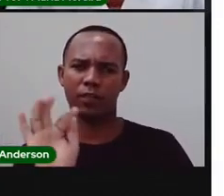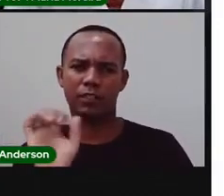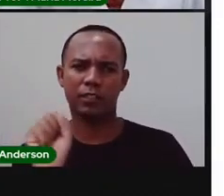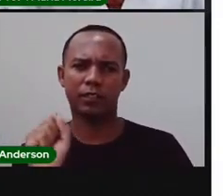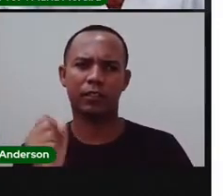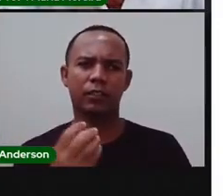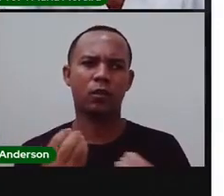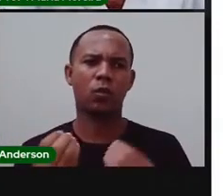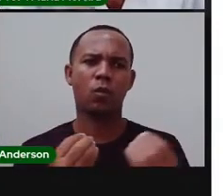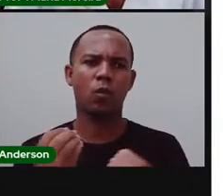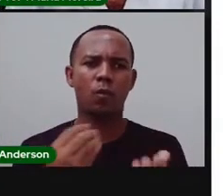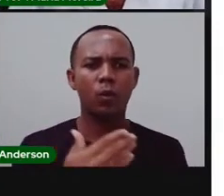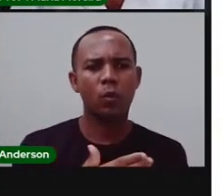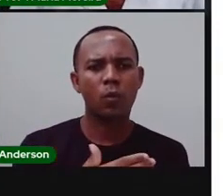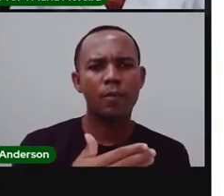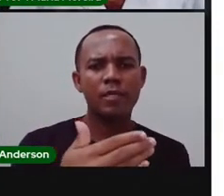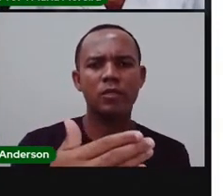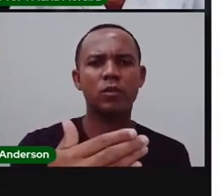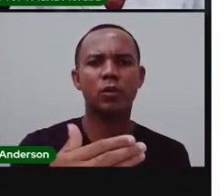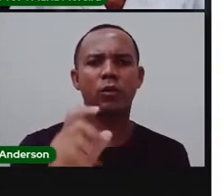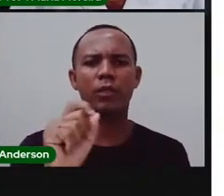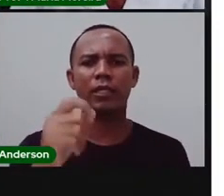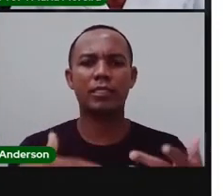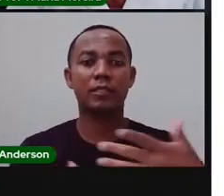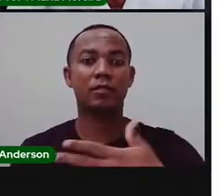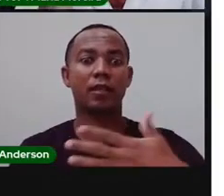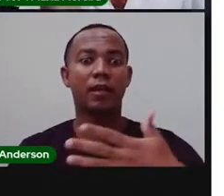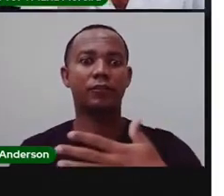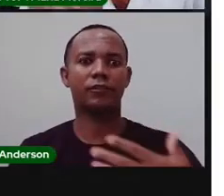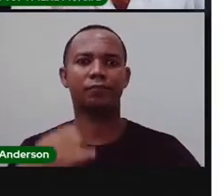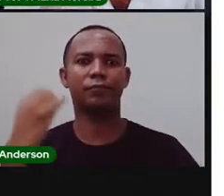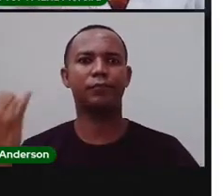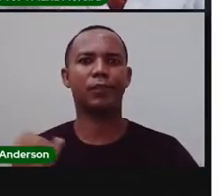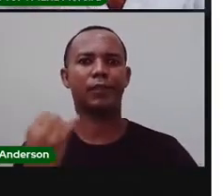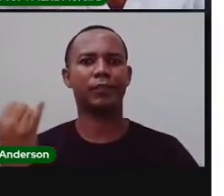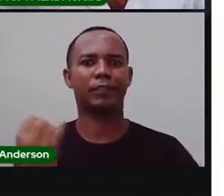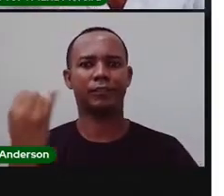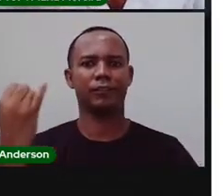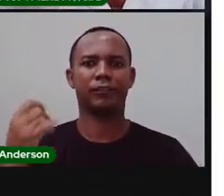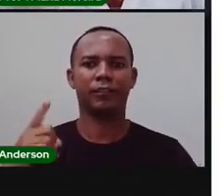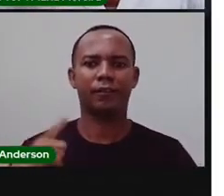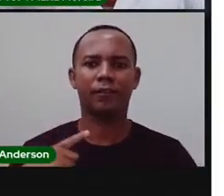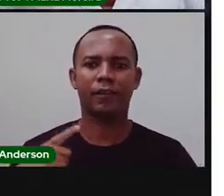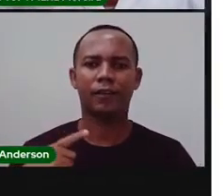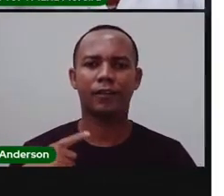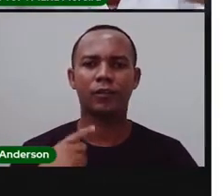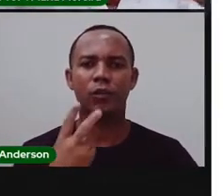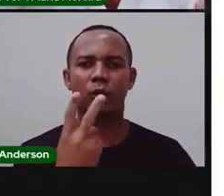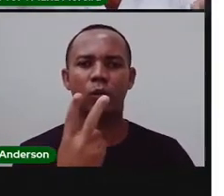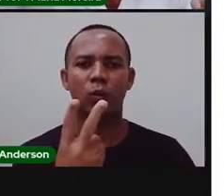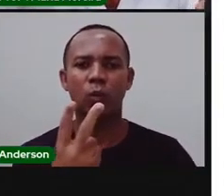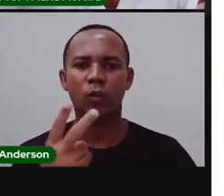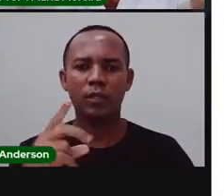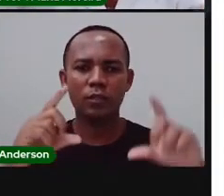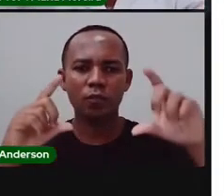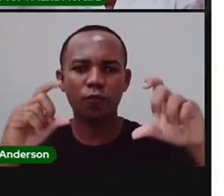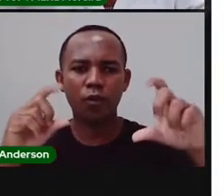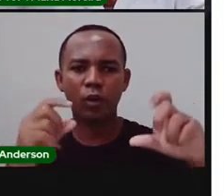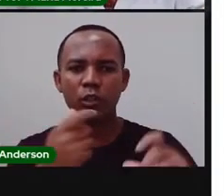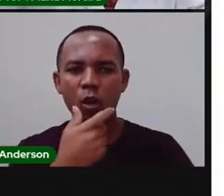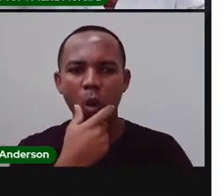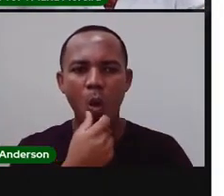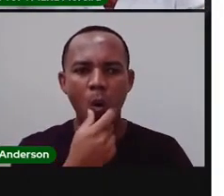como cidade líder do interior da Bahia. Então aí a Pró tem duas imagens, tá? Uma imagem do homem